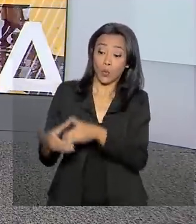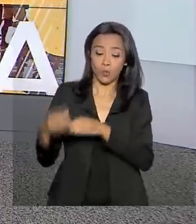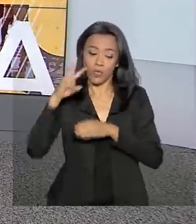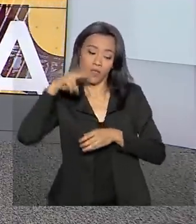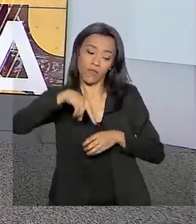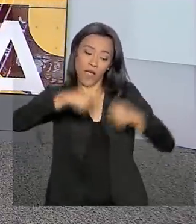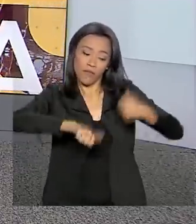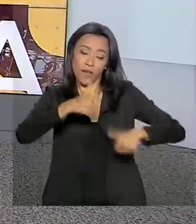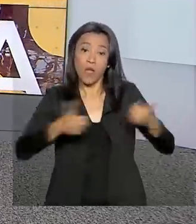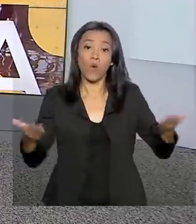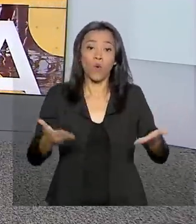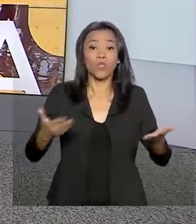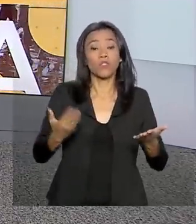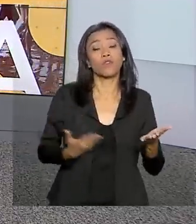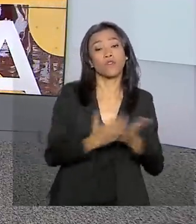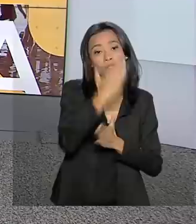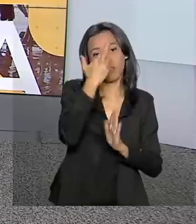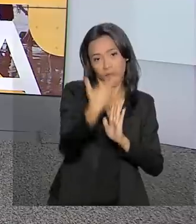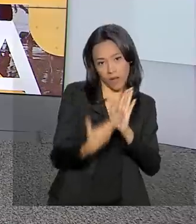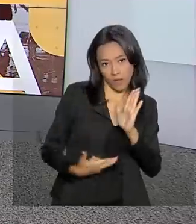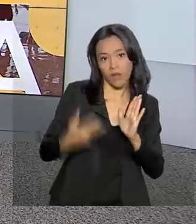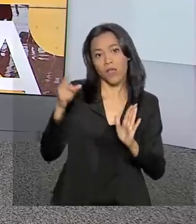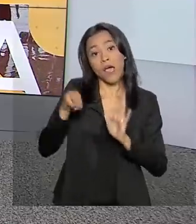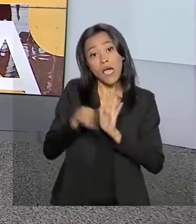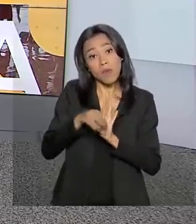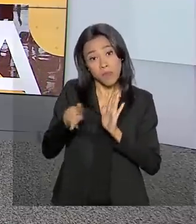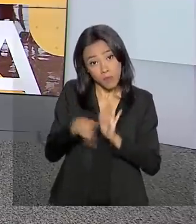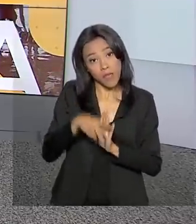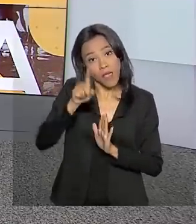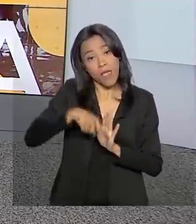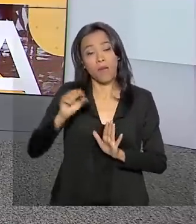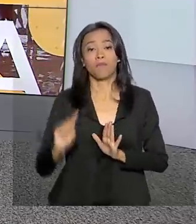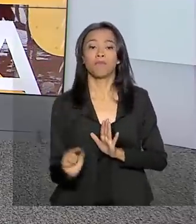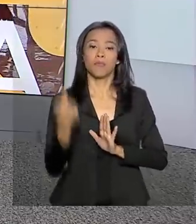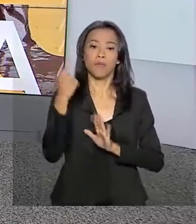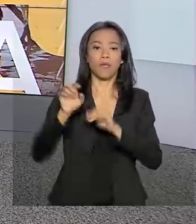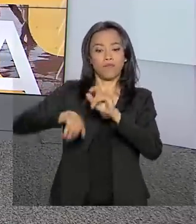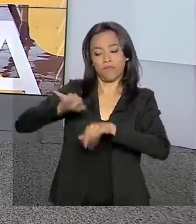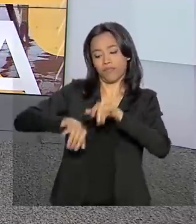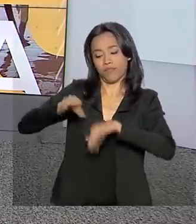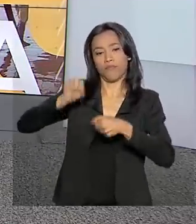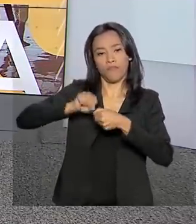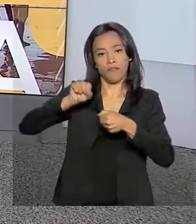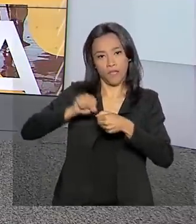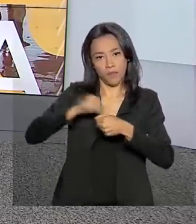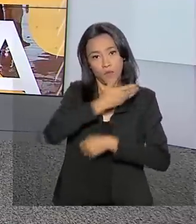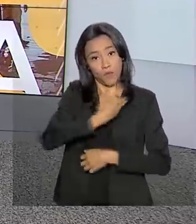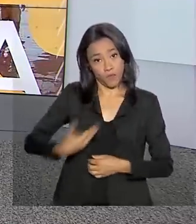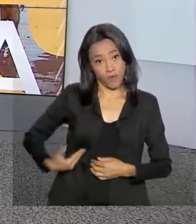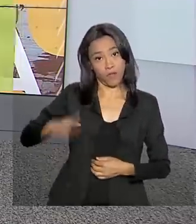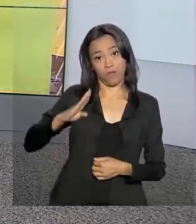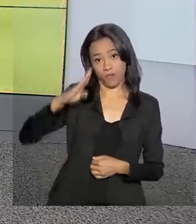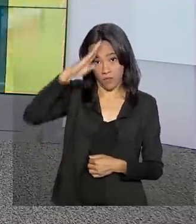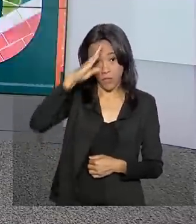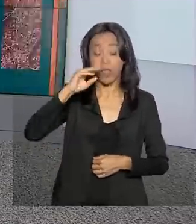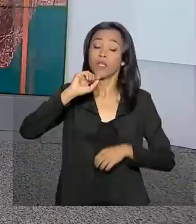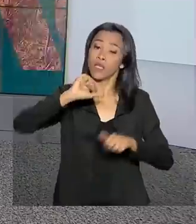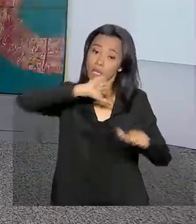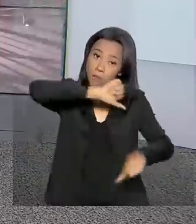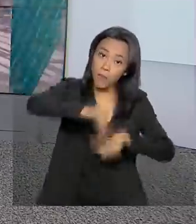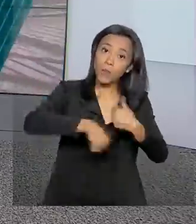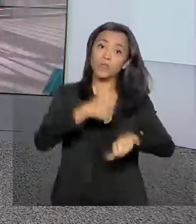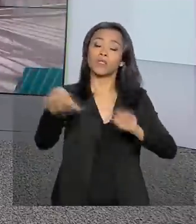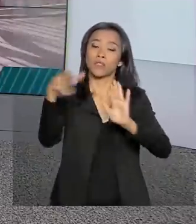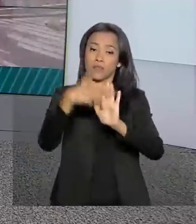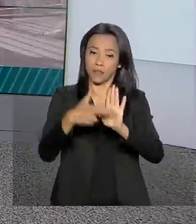relatório. A MP foi a primeira editada pelo governo do presidente Jair Bolsonaro e altera a organização dos ministérios e órgãos da